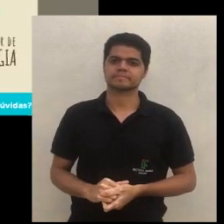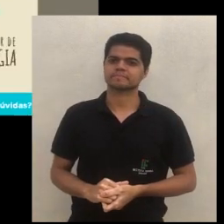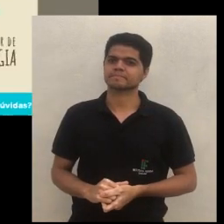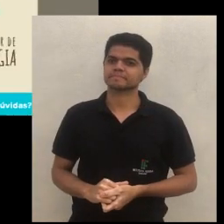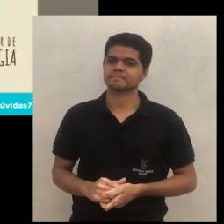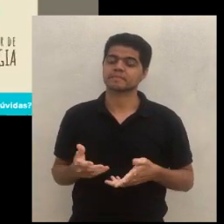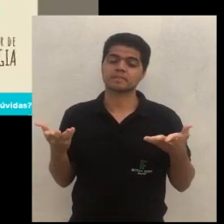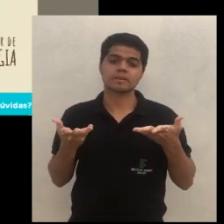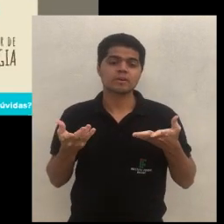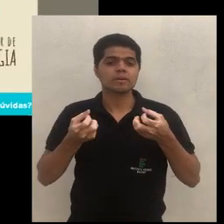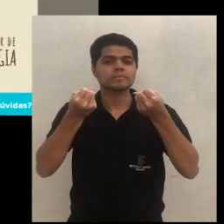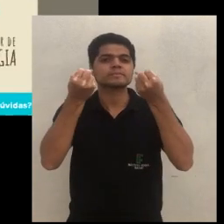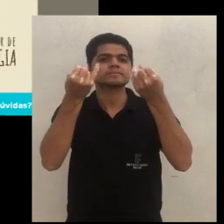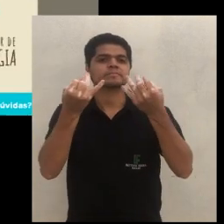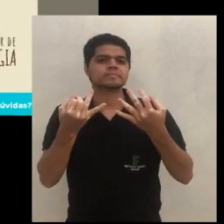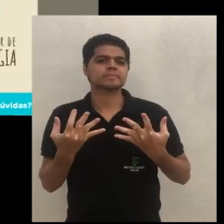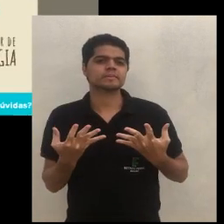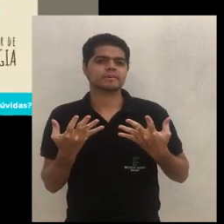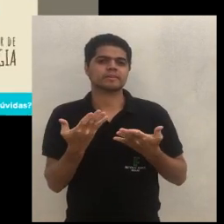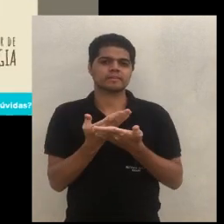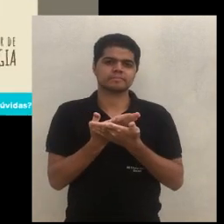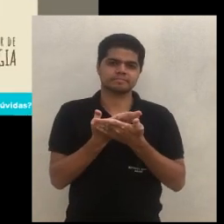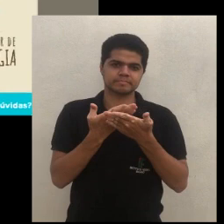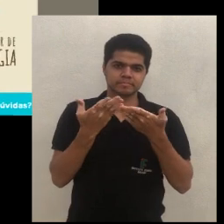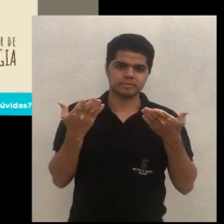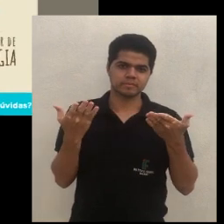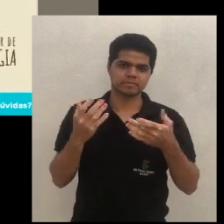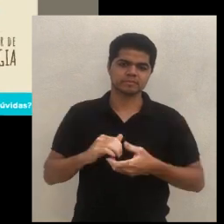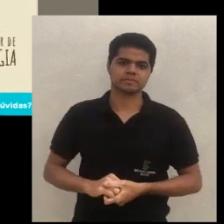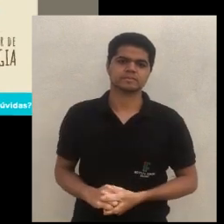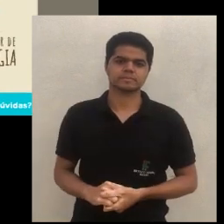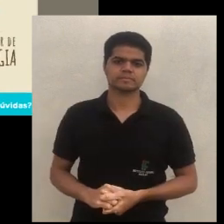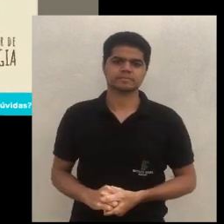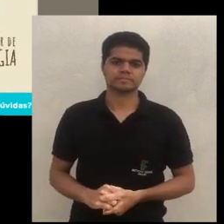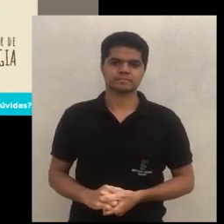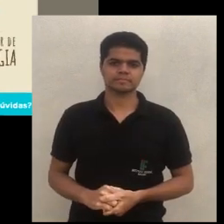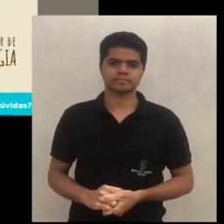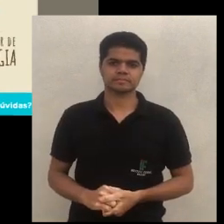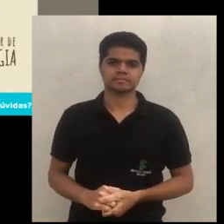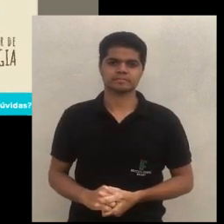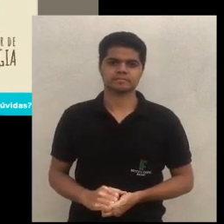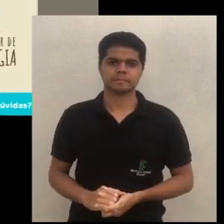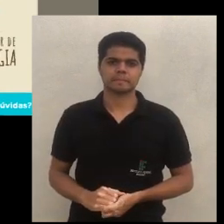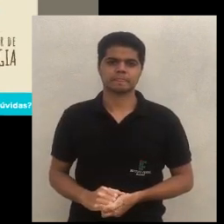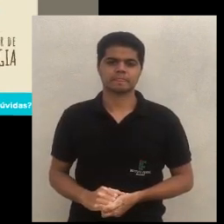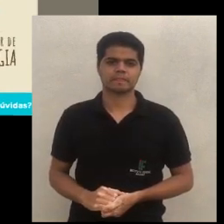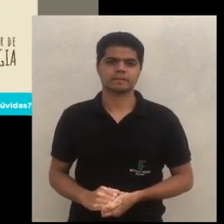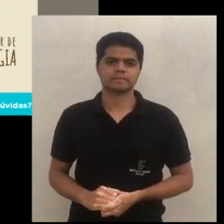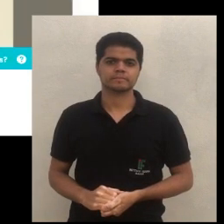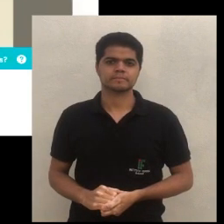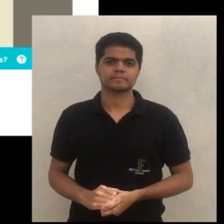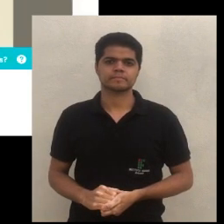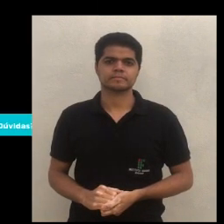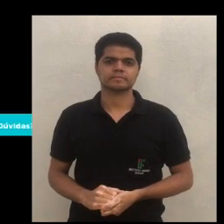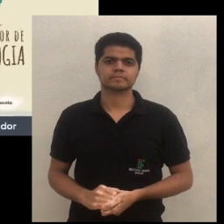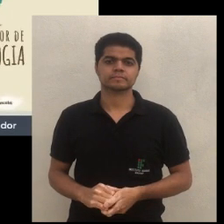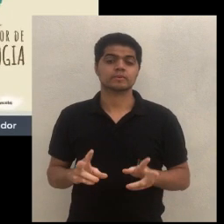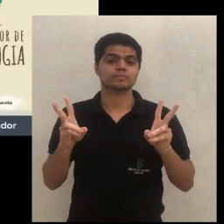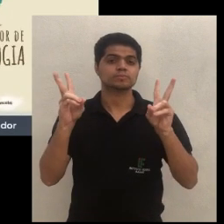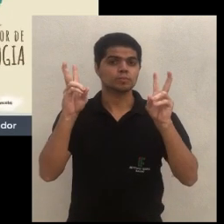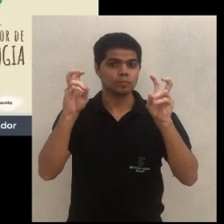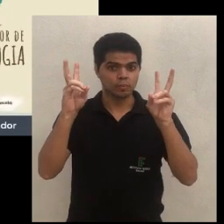que eu possa falar um pouco para vocês sobre